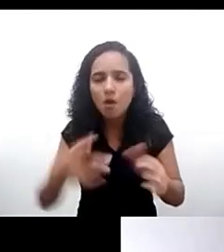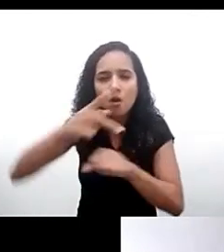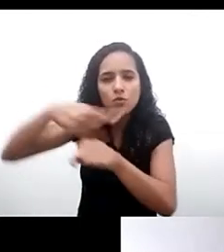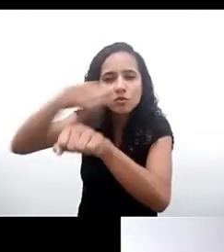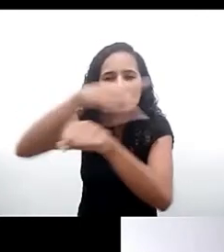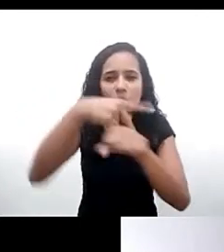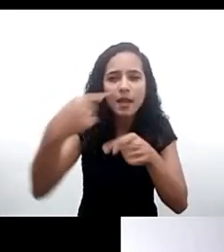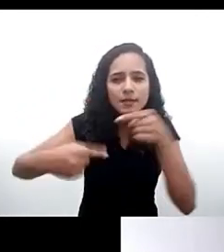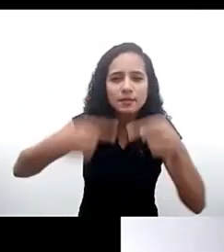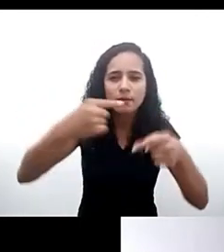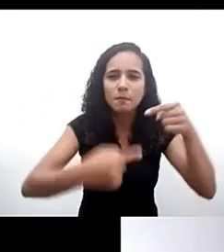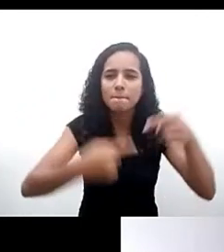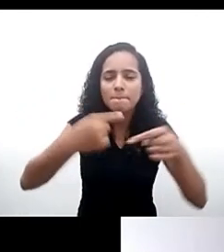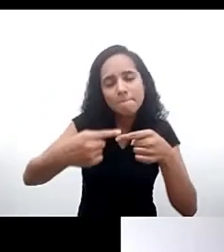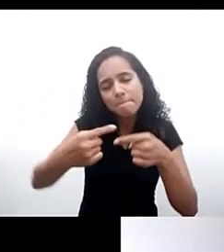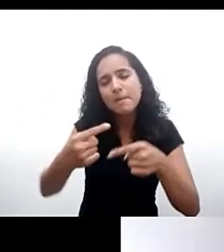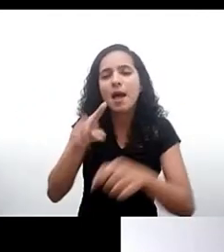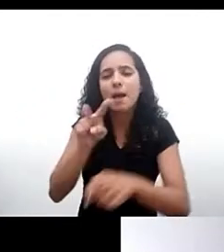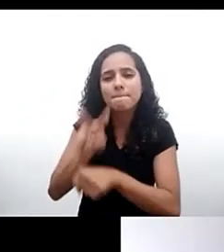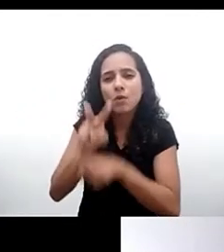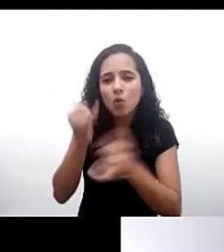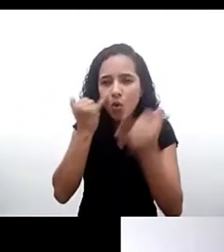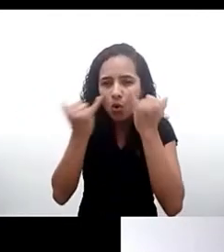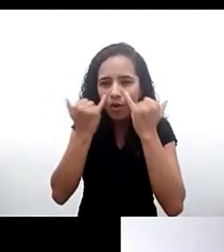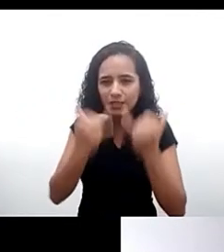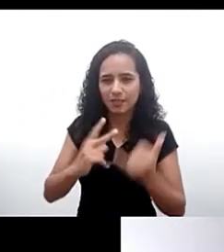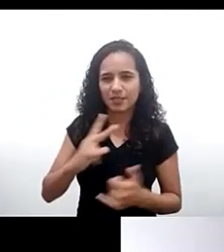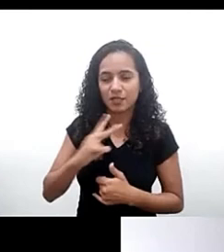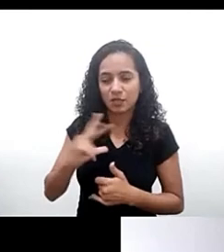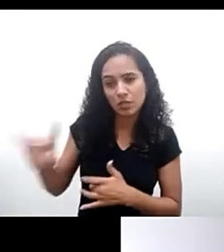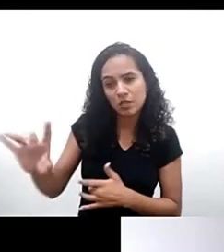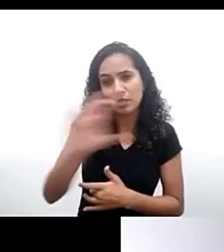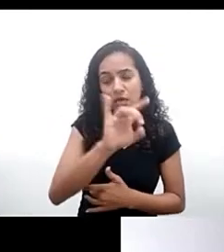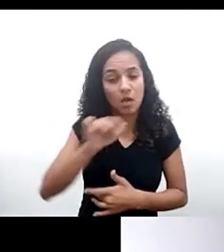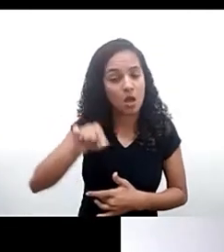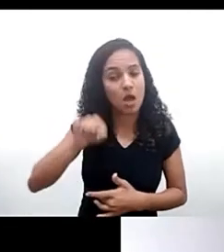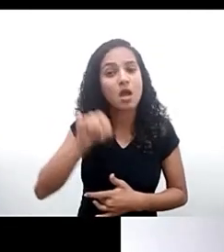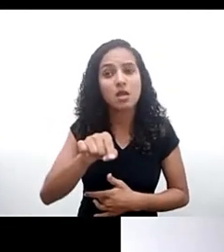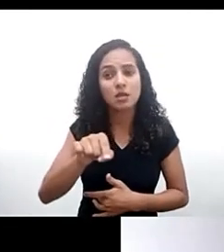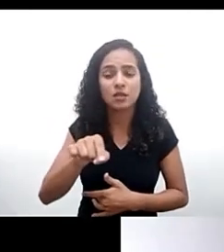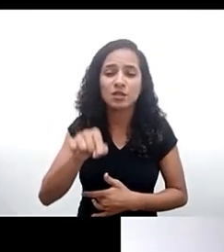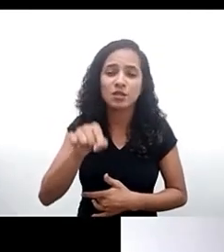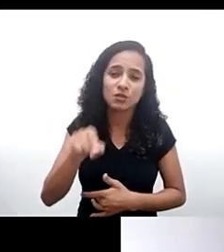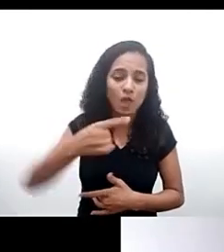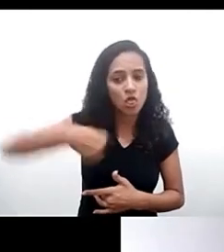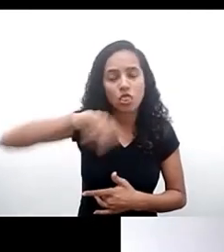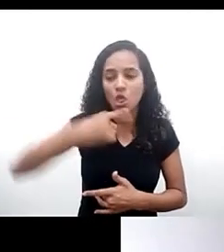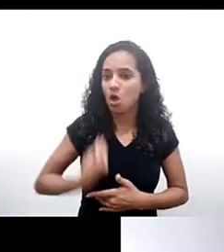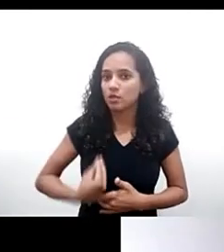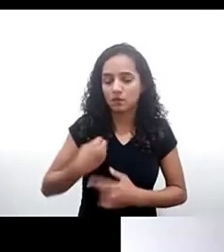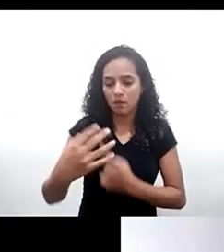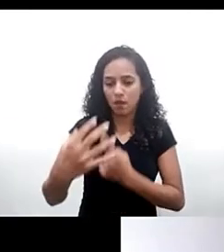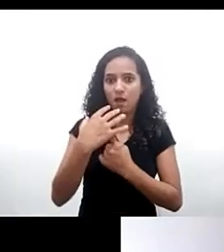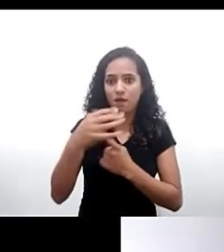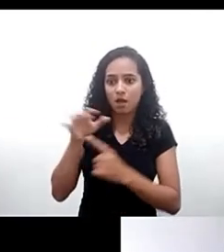de dados estão debatendo marcos regulatórios da internet porque é um fenômeno que atravessa todas as nossas vidas em especial vidas de